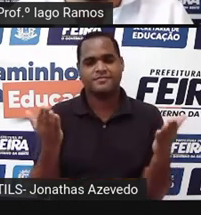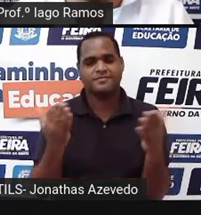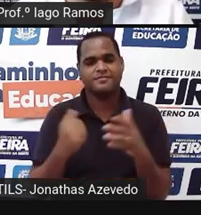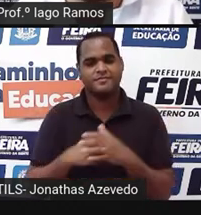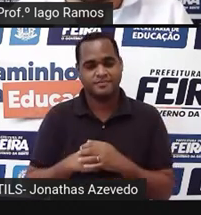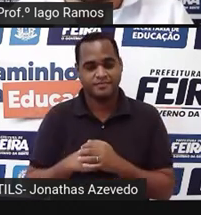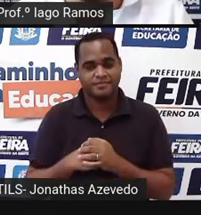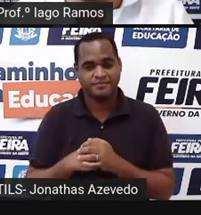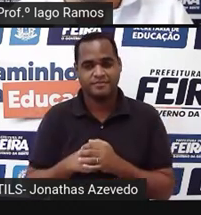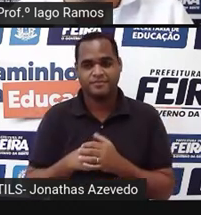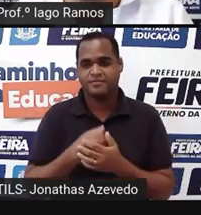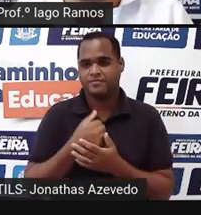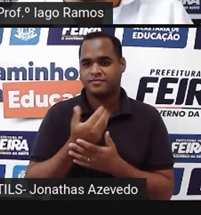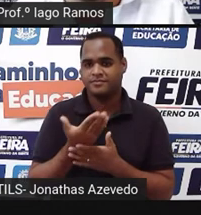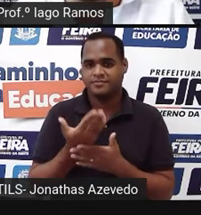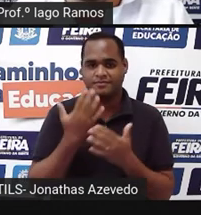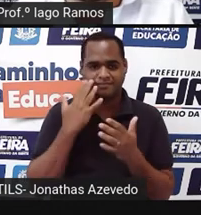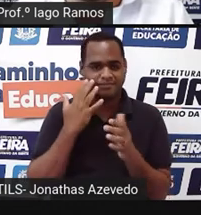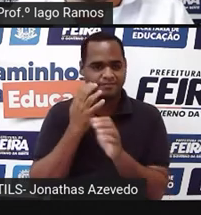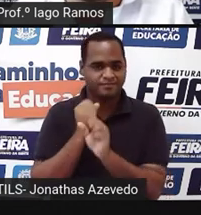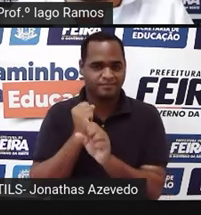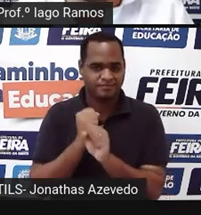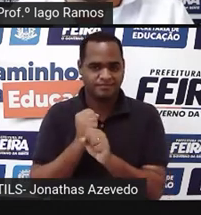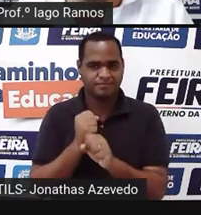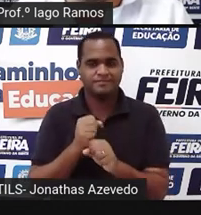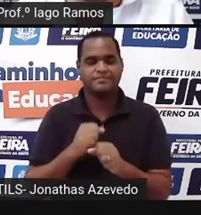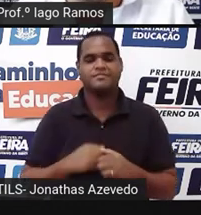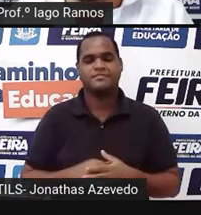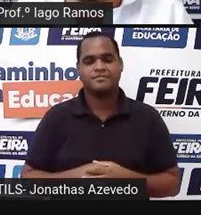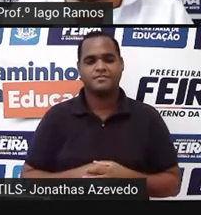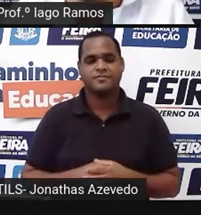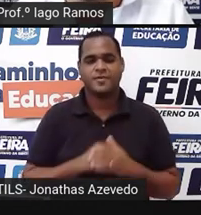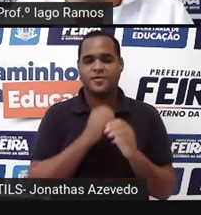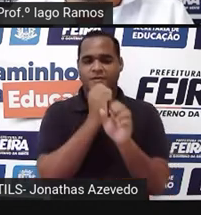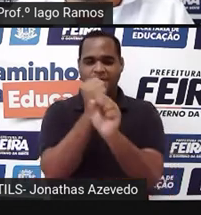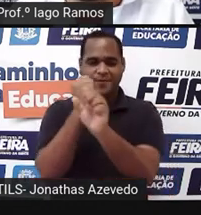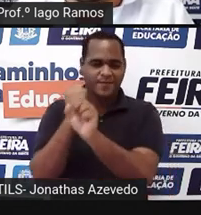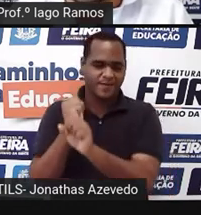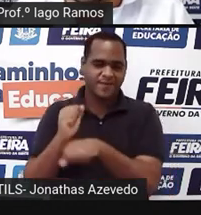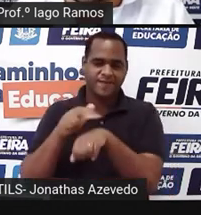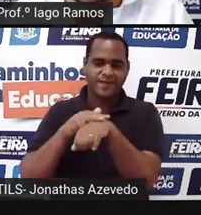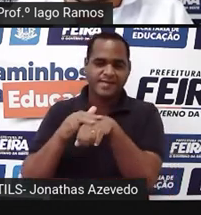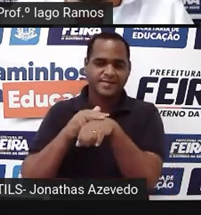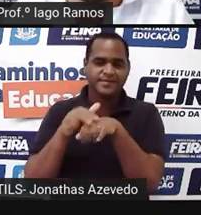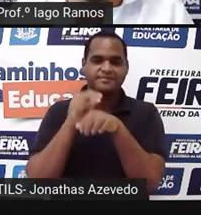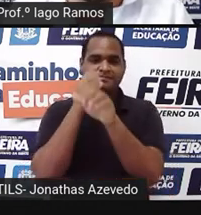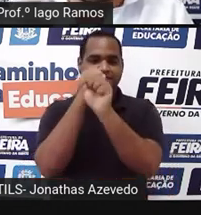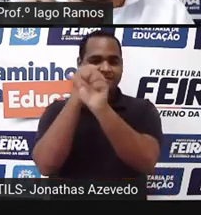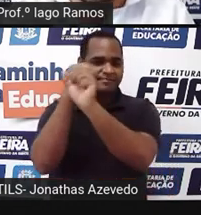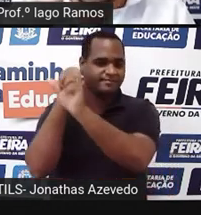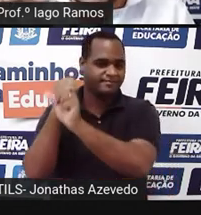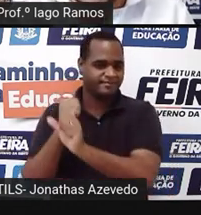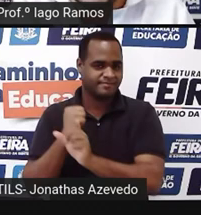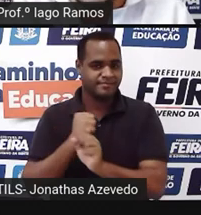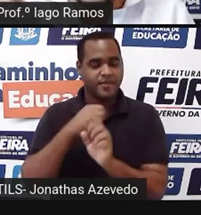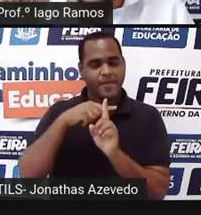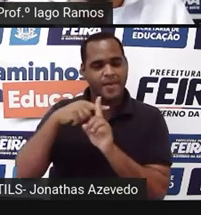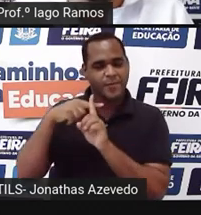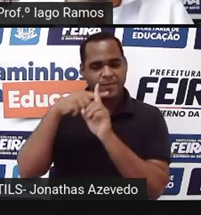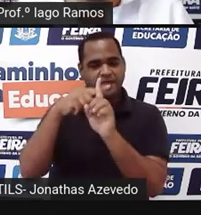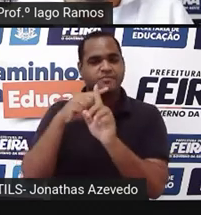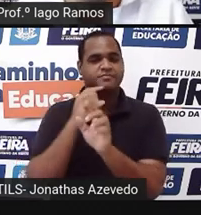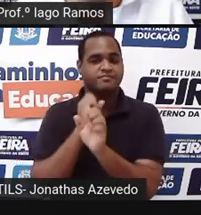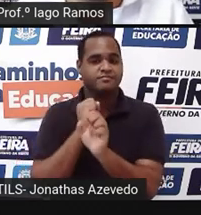mais 8 19 19 mais 3 22 22 mais o lado x que a gente